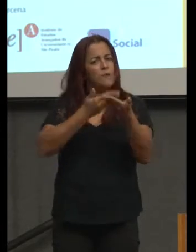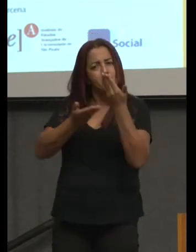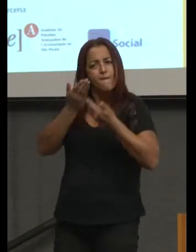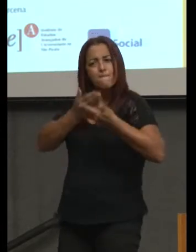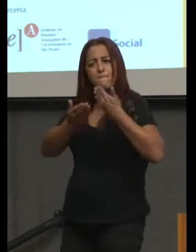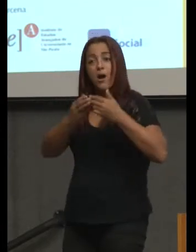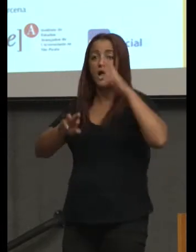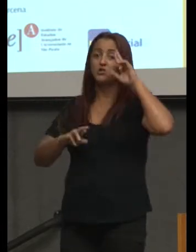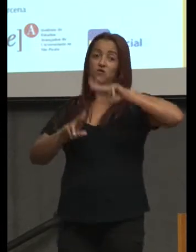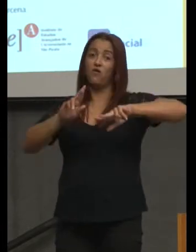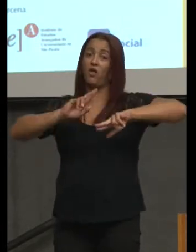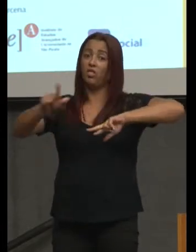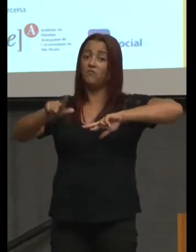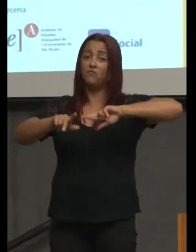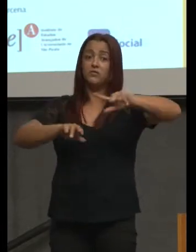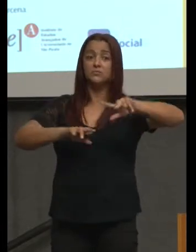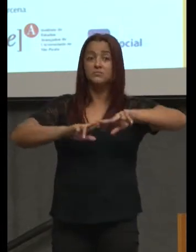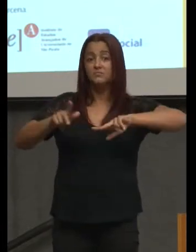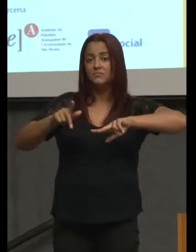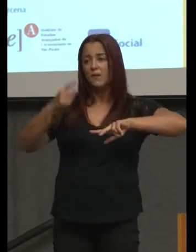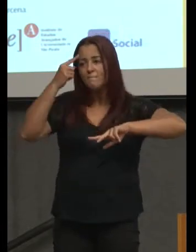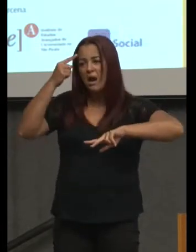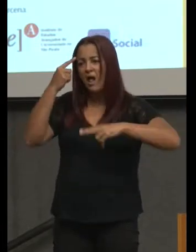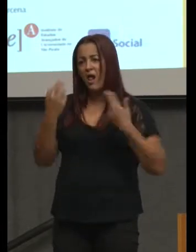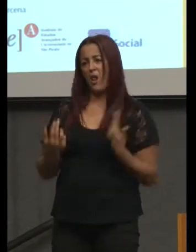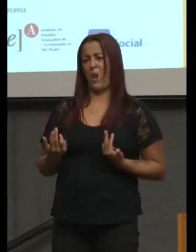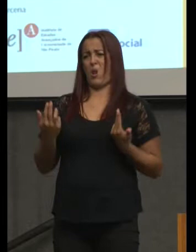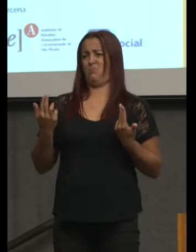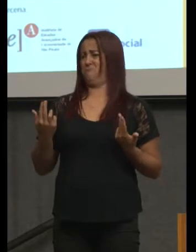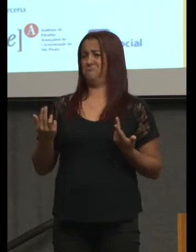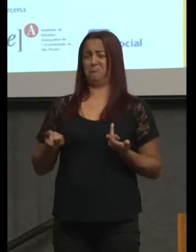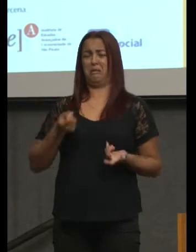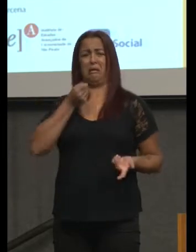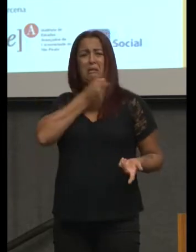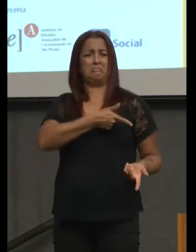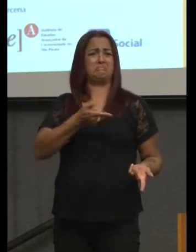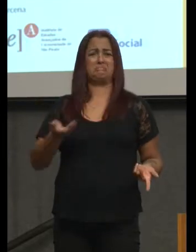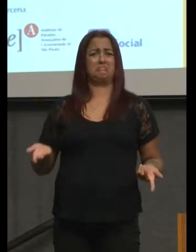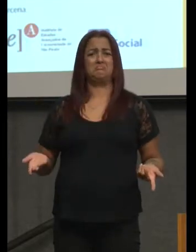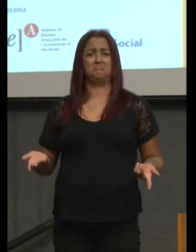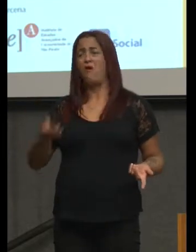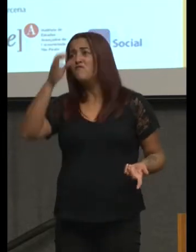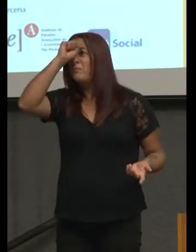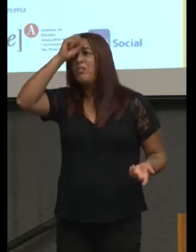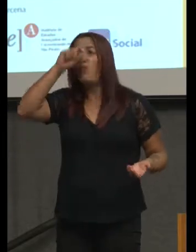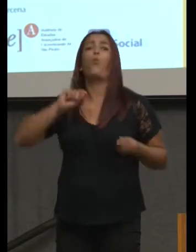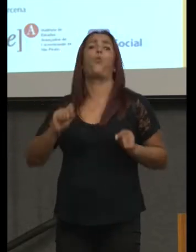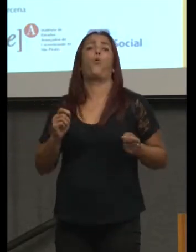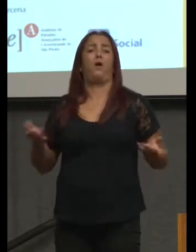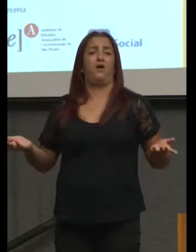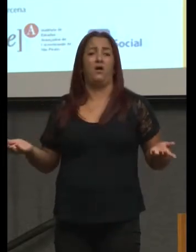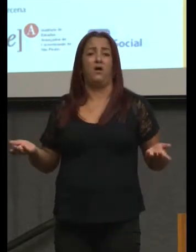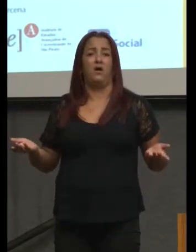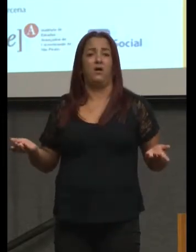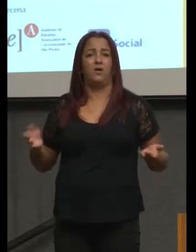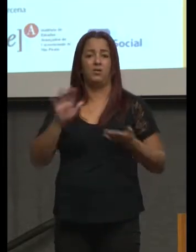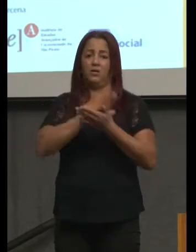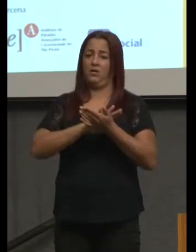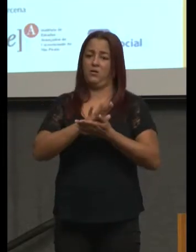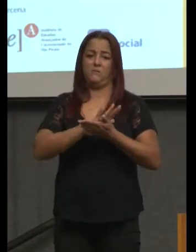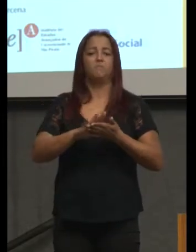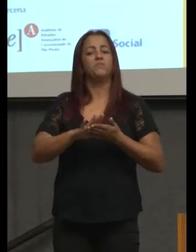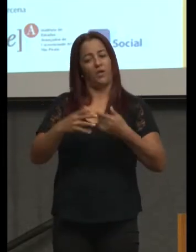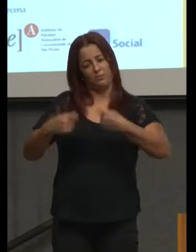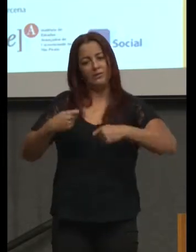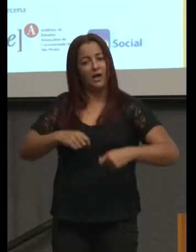aprendo muito com quem pensa diferente de mim, com quem pensa idêntico, não tem que aprender nada. Está certo? Então, nas diferenças,